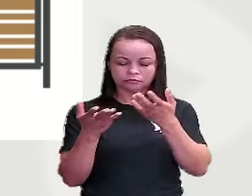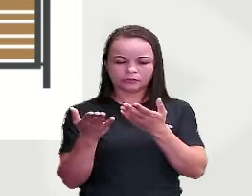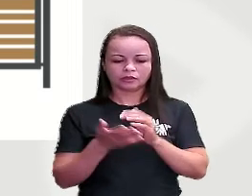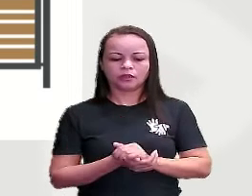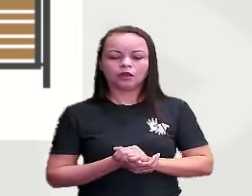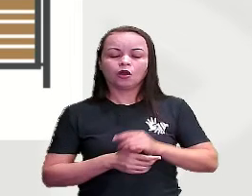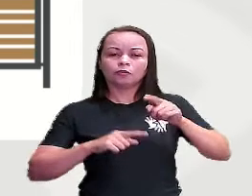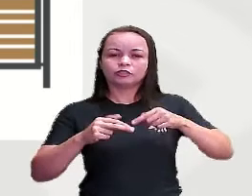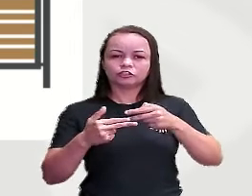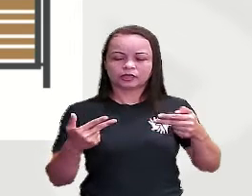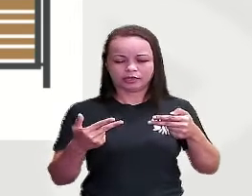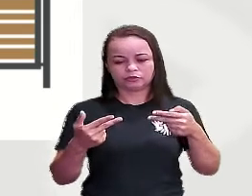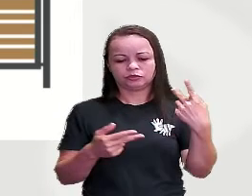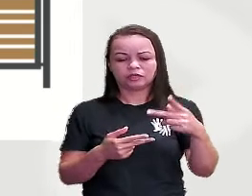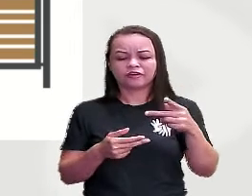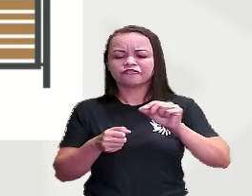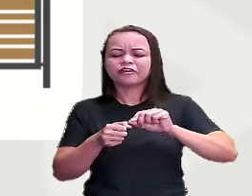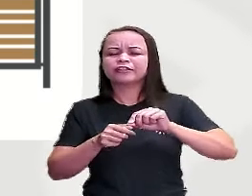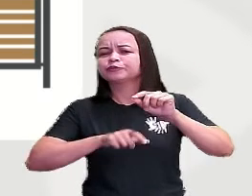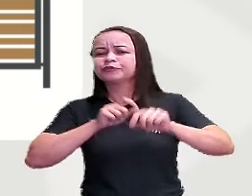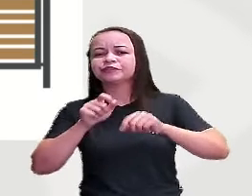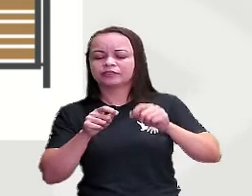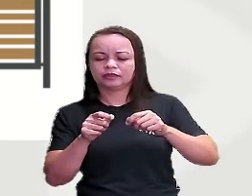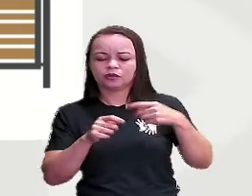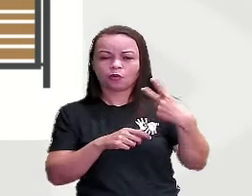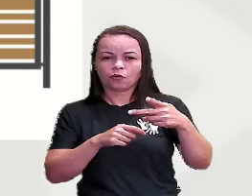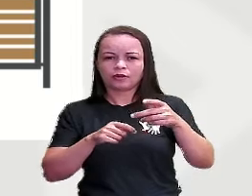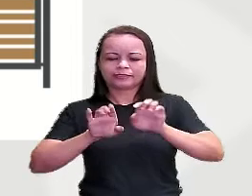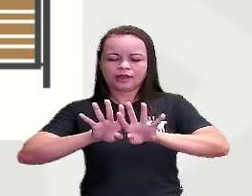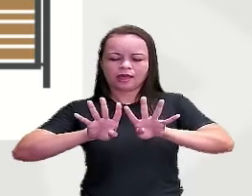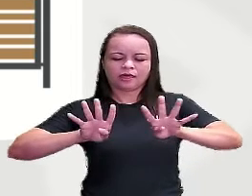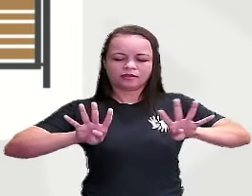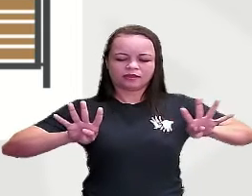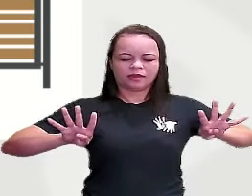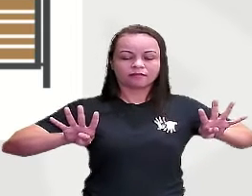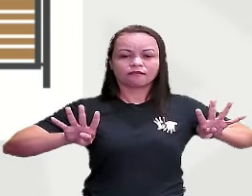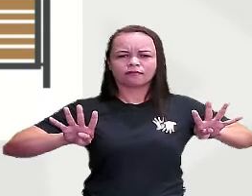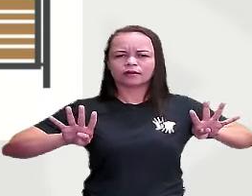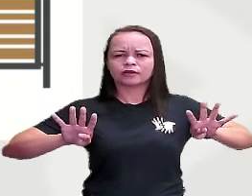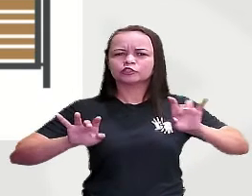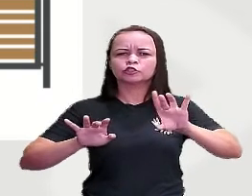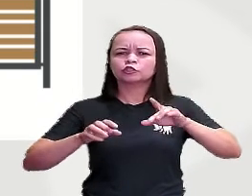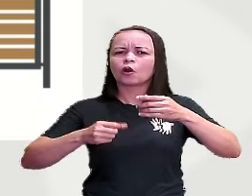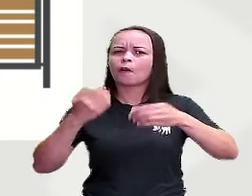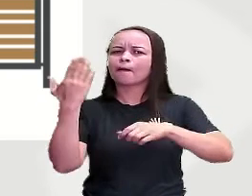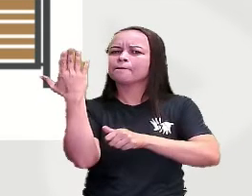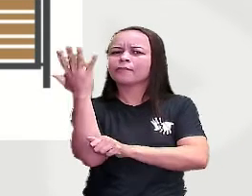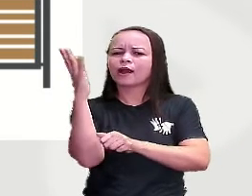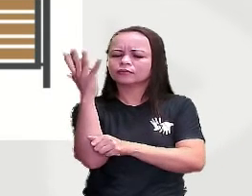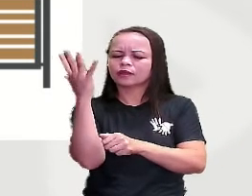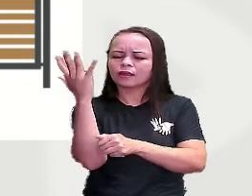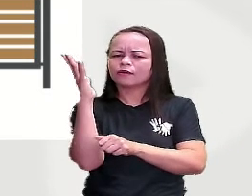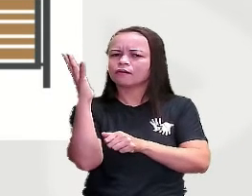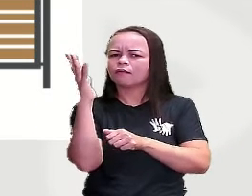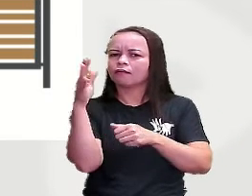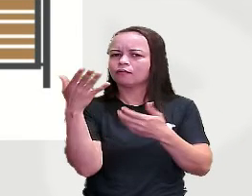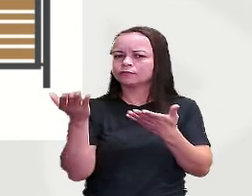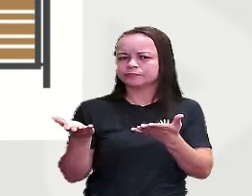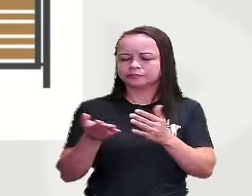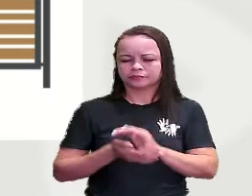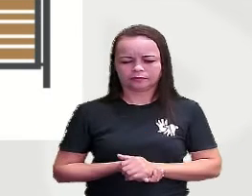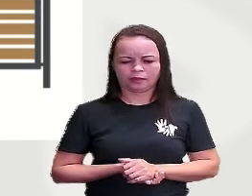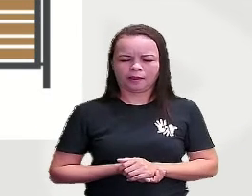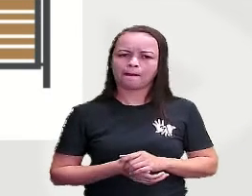que é isso? E do que é feito? Olha essa cerquinha Uma cerca só de madeira Feita só de madeira